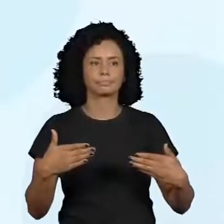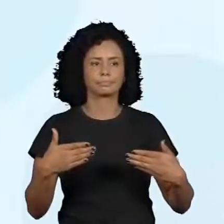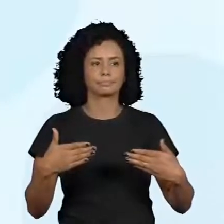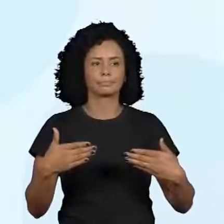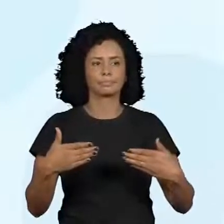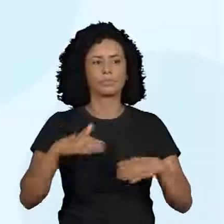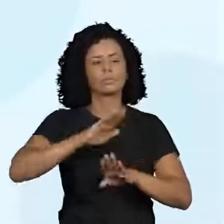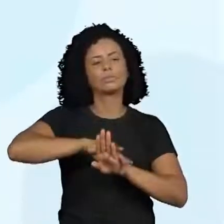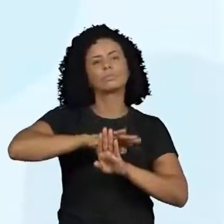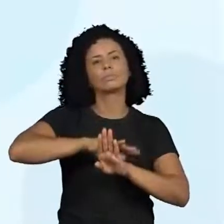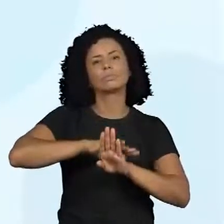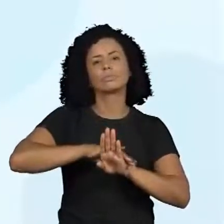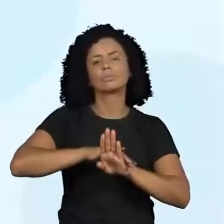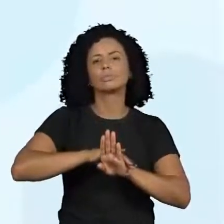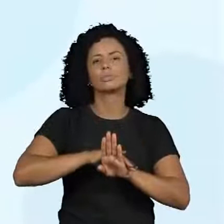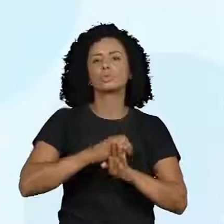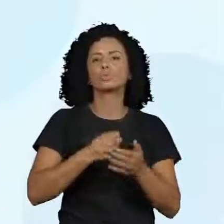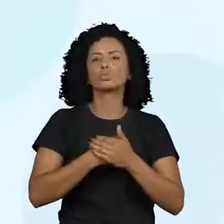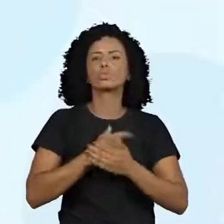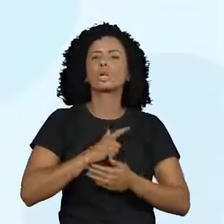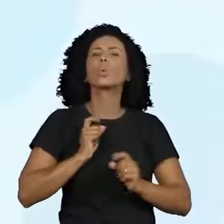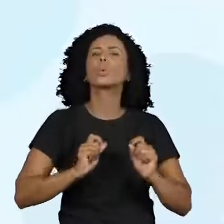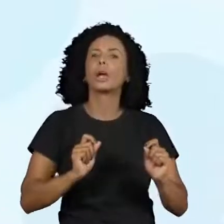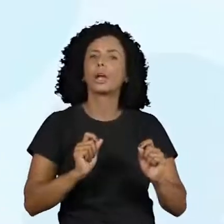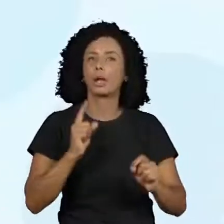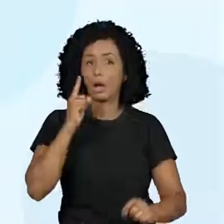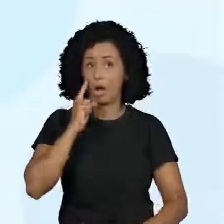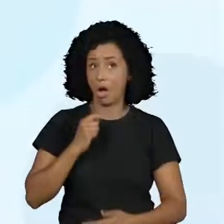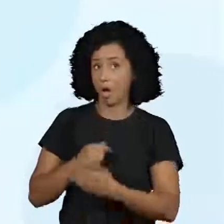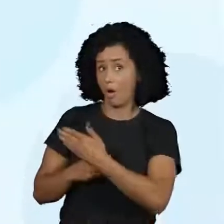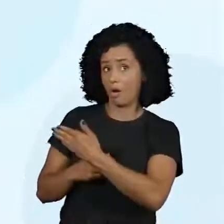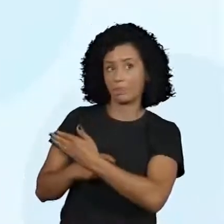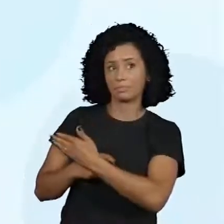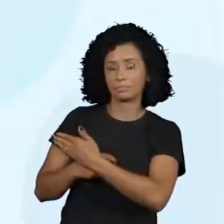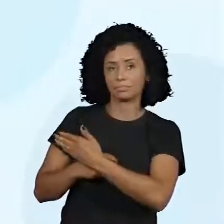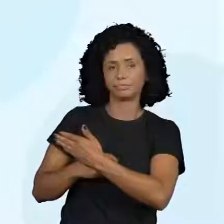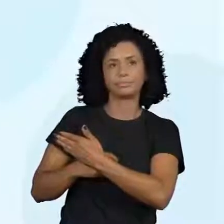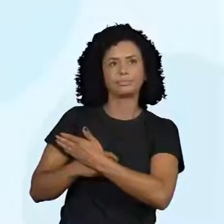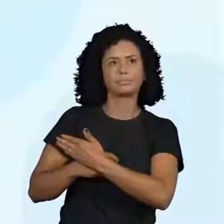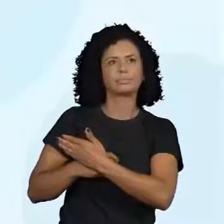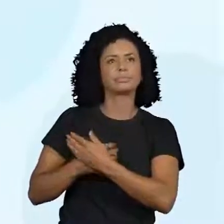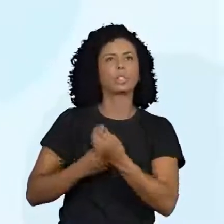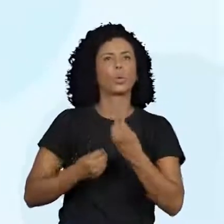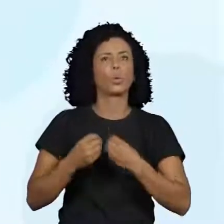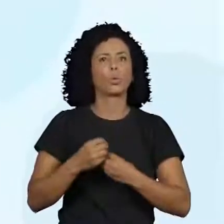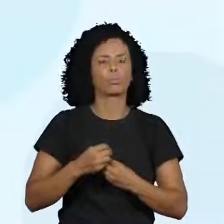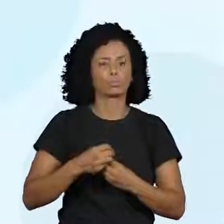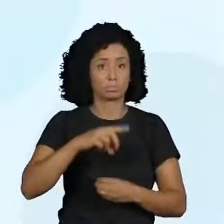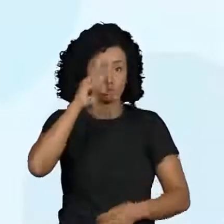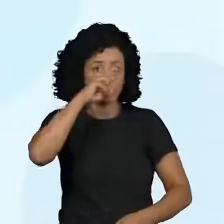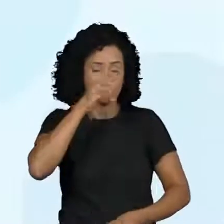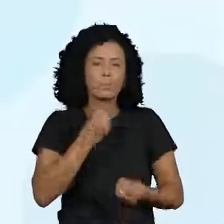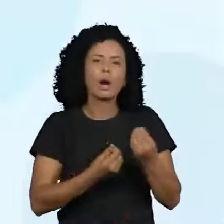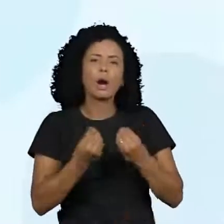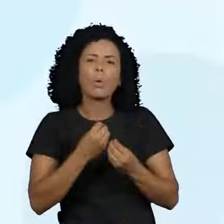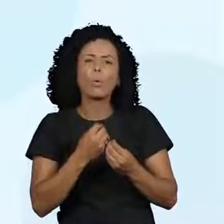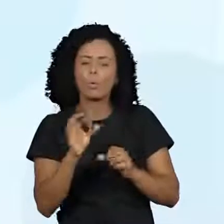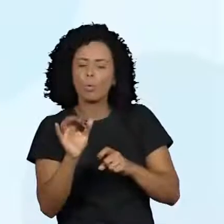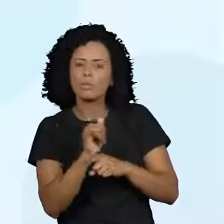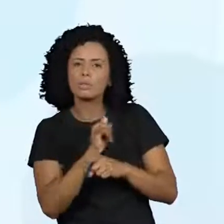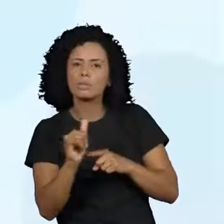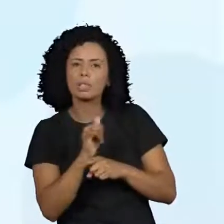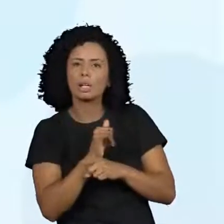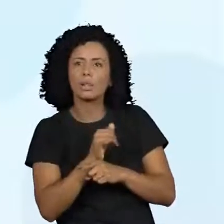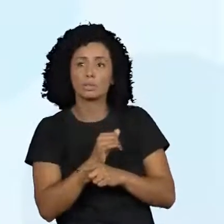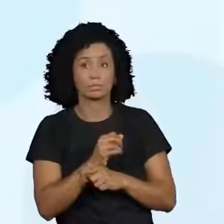100, o 20 e o 4. Só que lembra que você preenche a sua tabela da